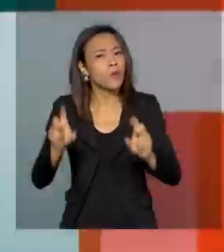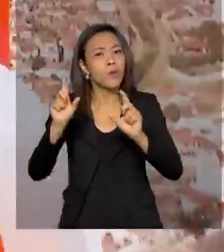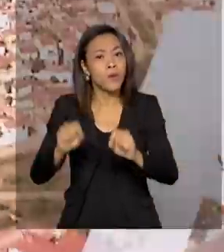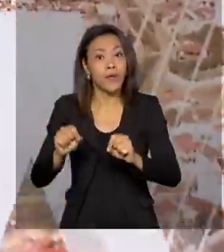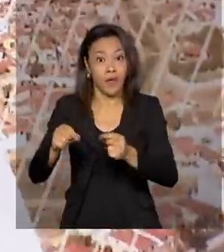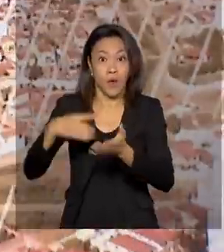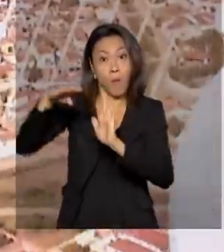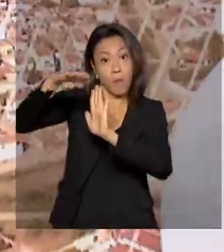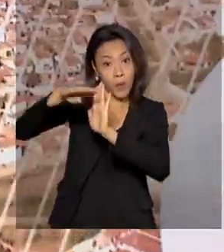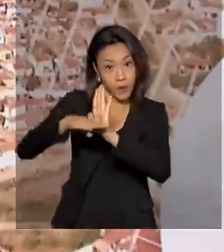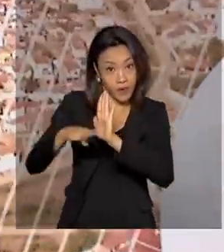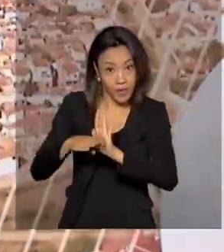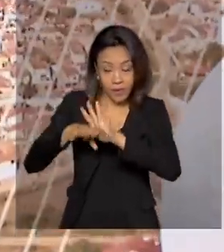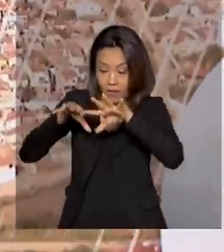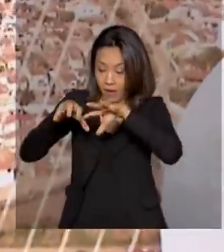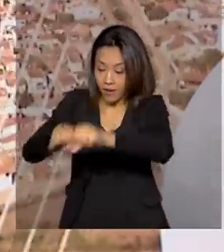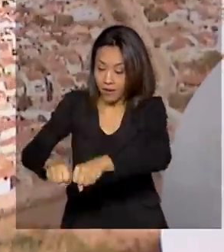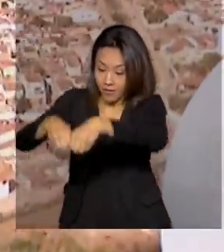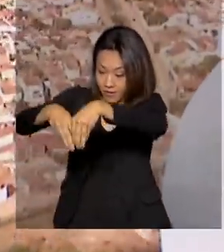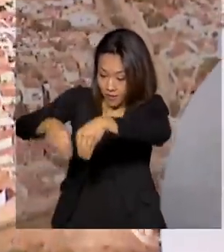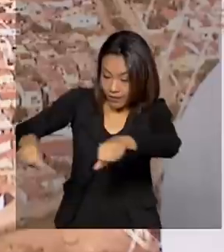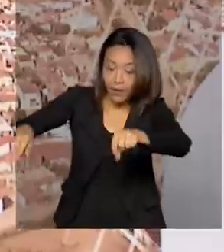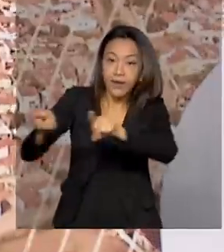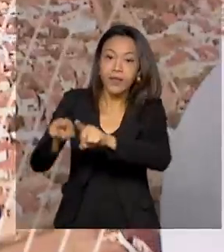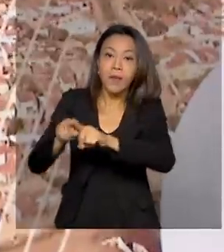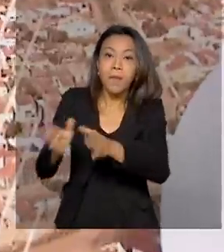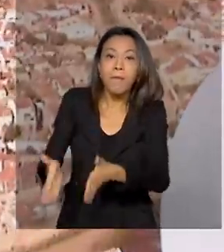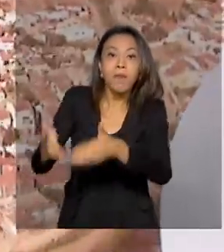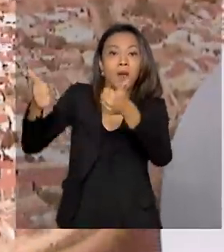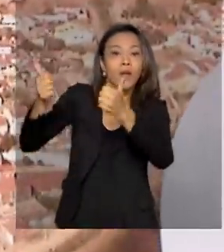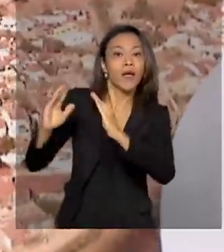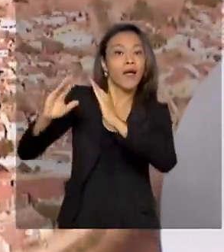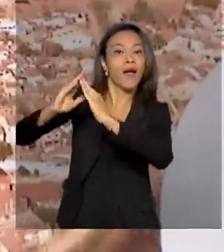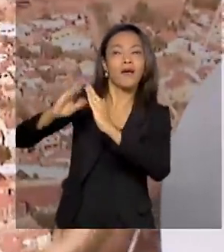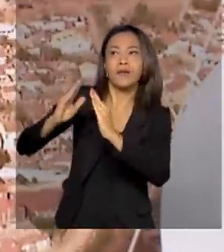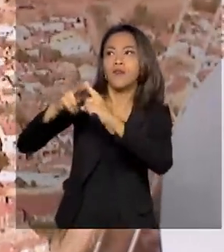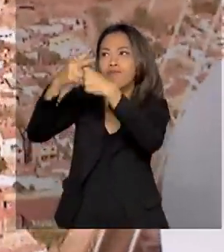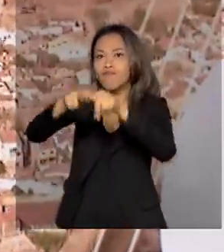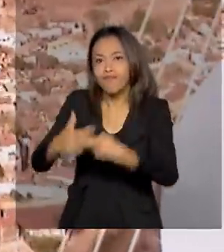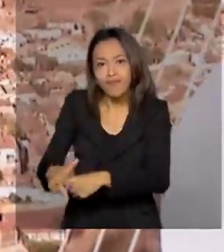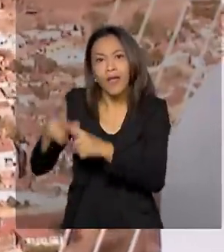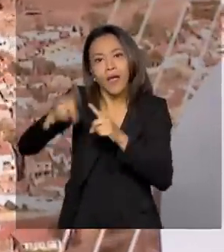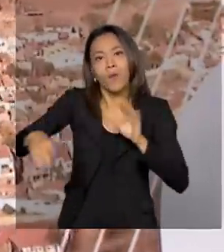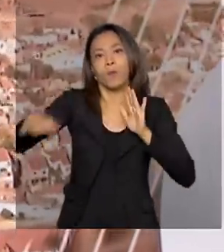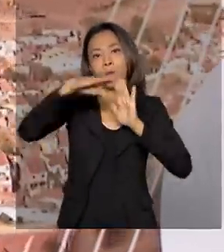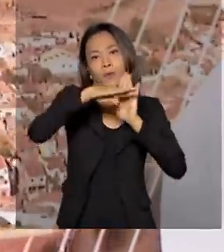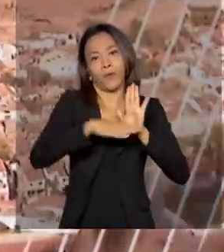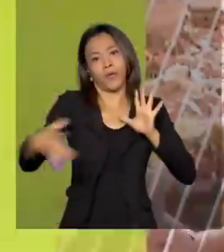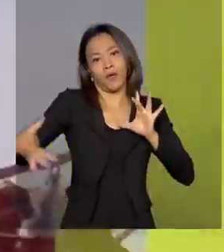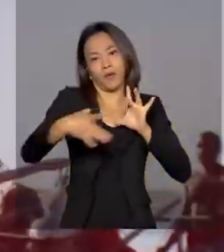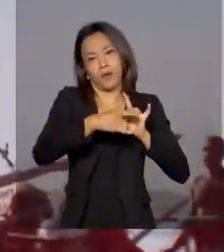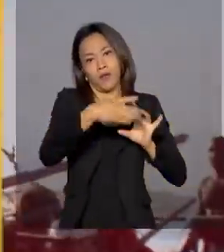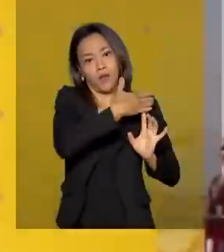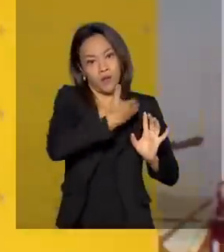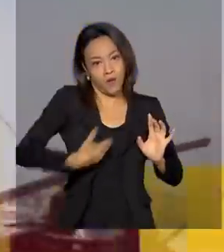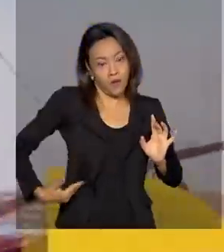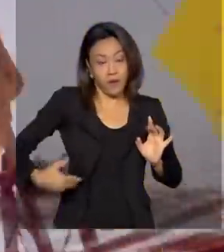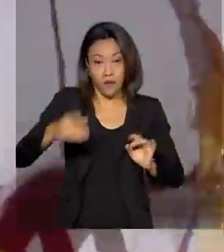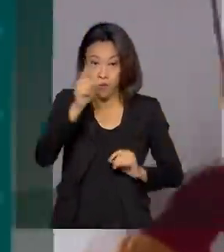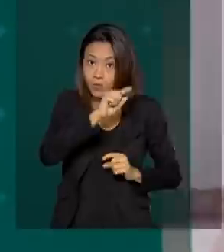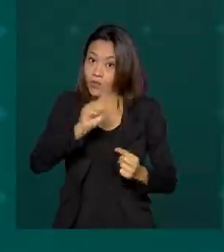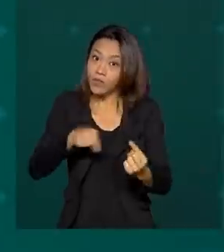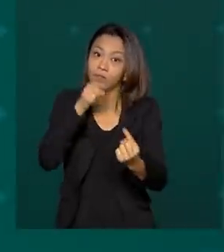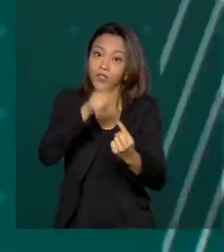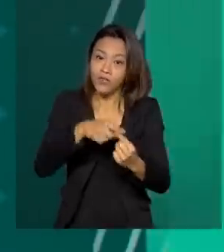Fundiária e Melhoria Habitacional, que faz parte das ações do Casa Verde e Amarela. A meta é beneficiar mais de 100 mil